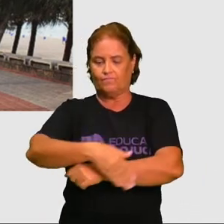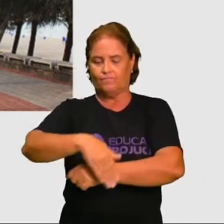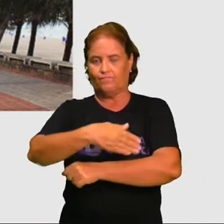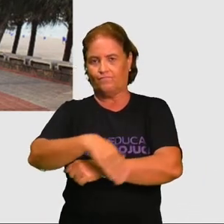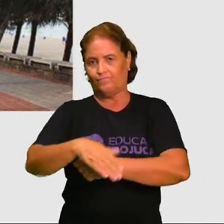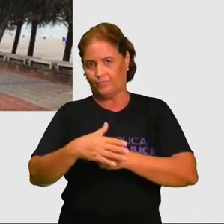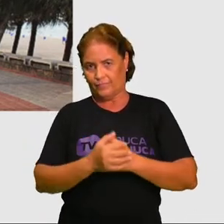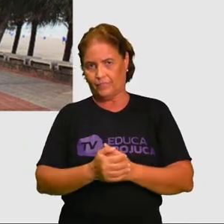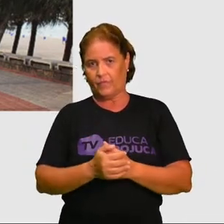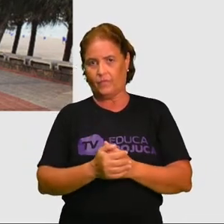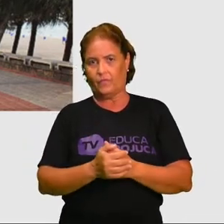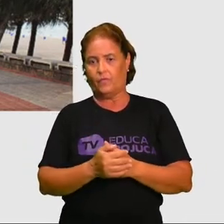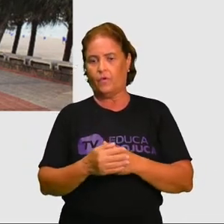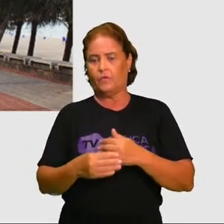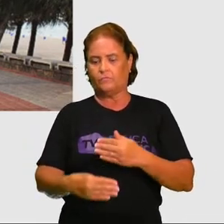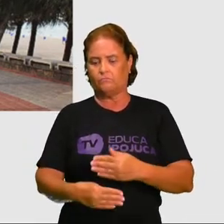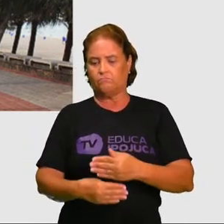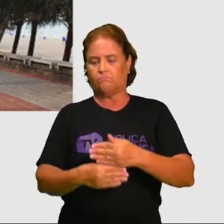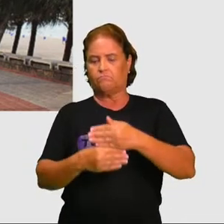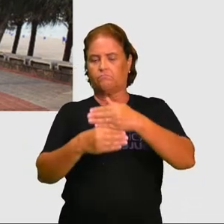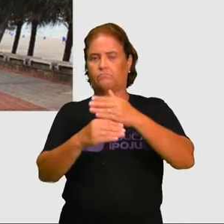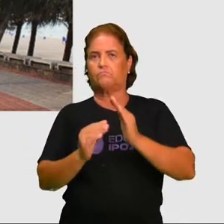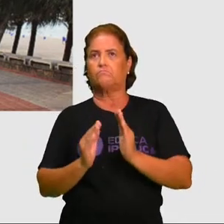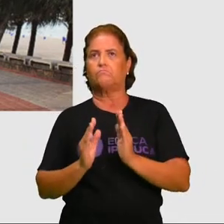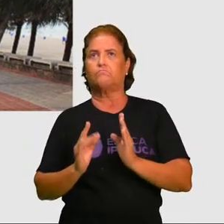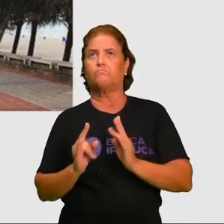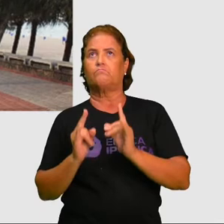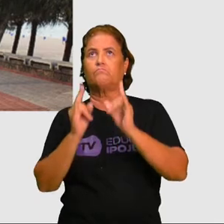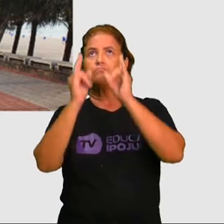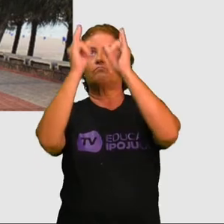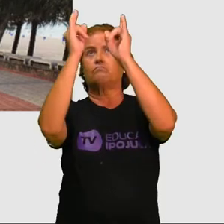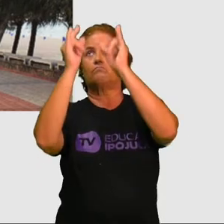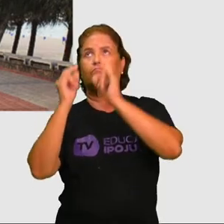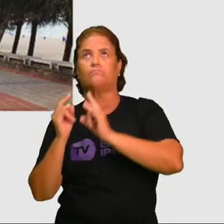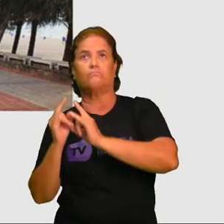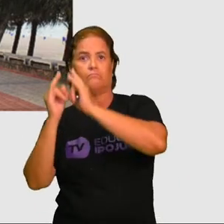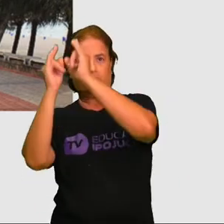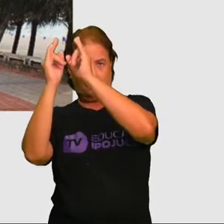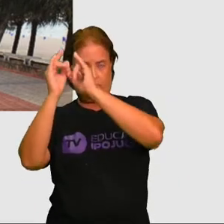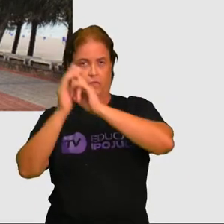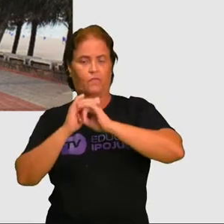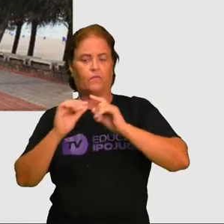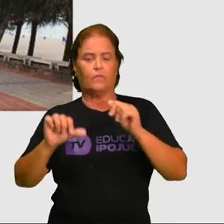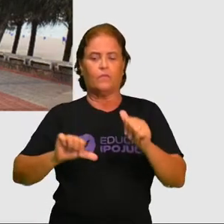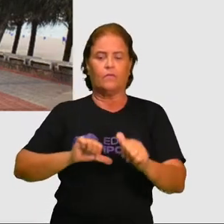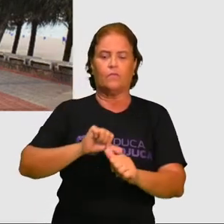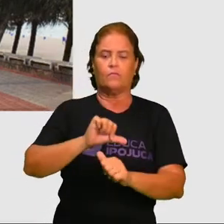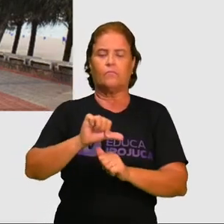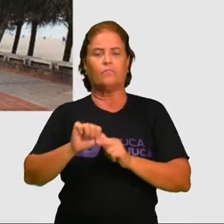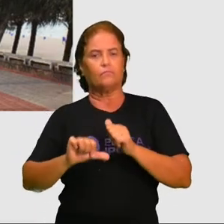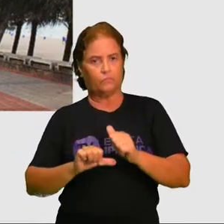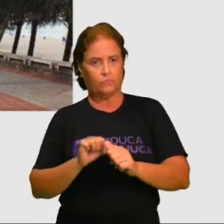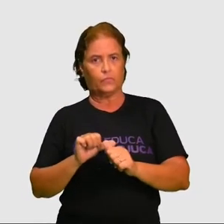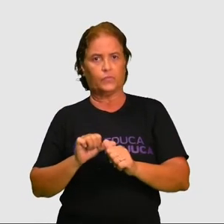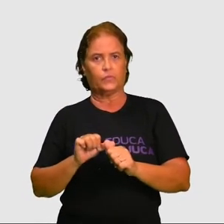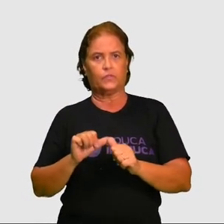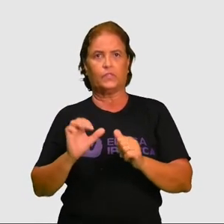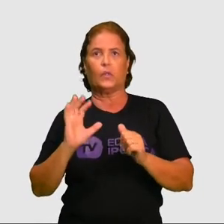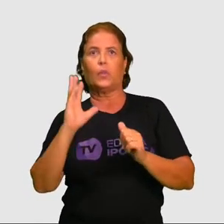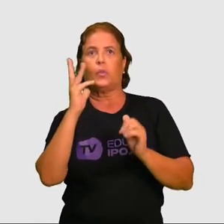paredões que foram construídos de edifício, tudo isso gera uma mudança de paisagem e de impacto também ambiental.